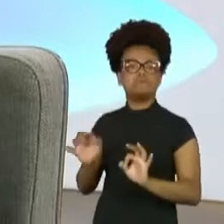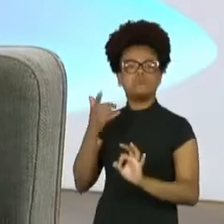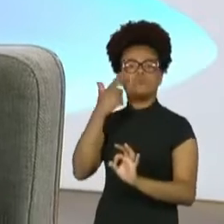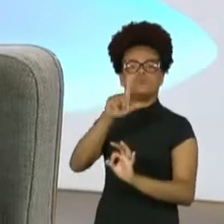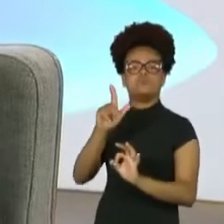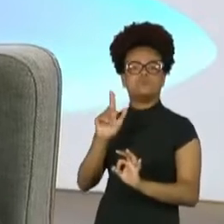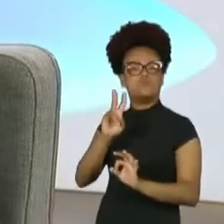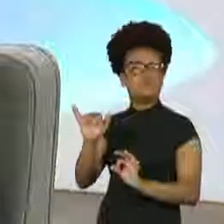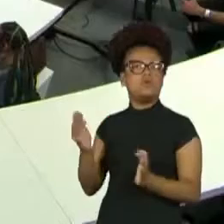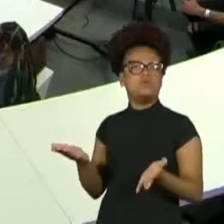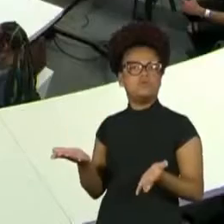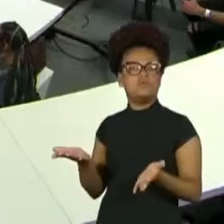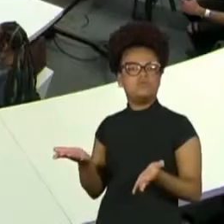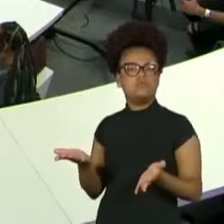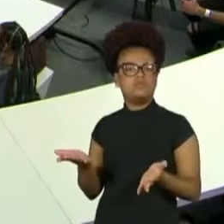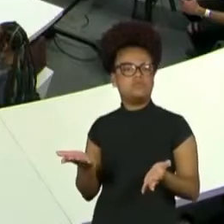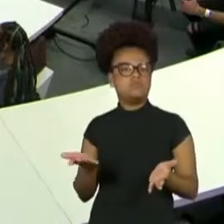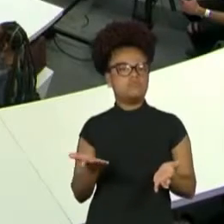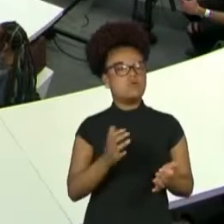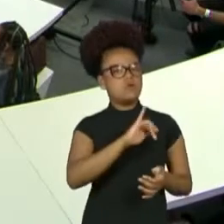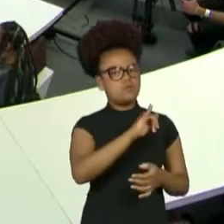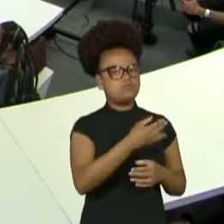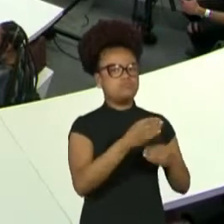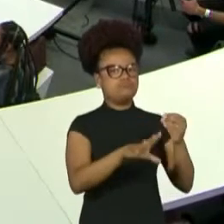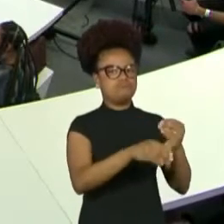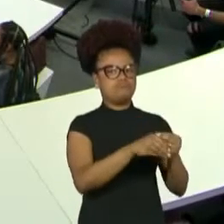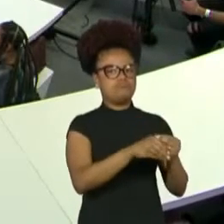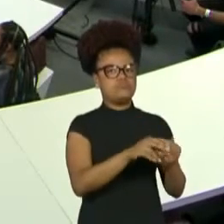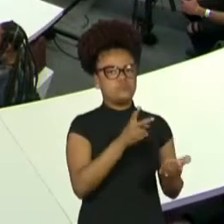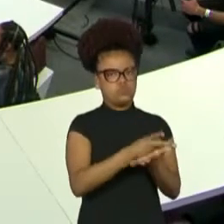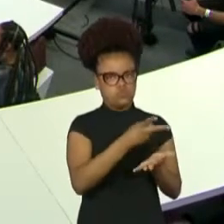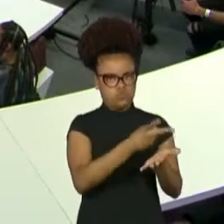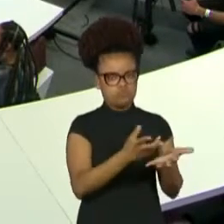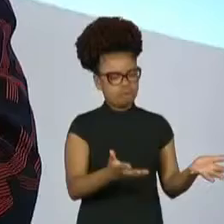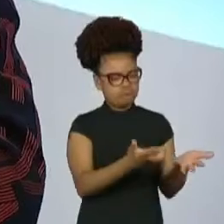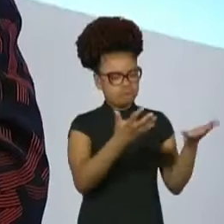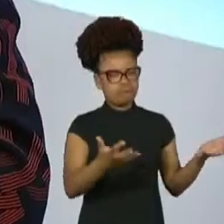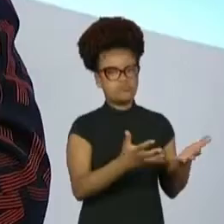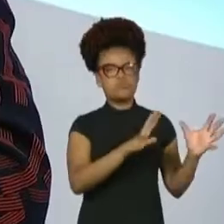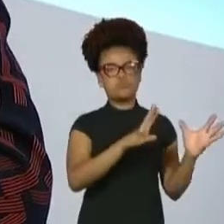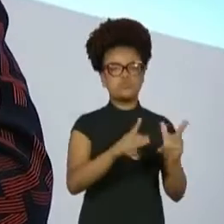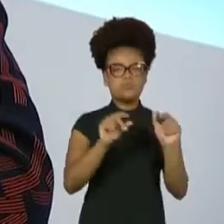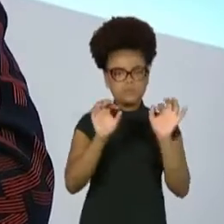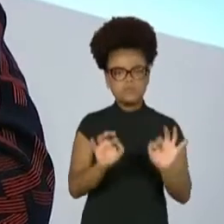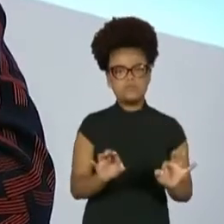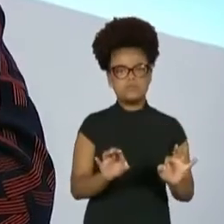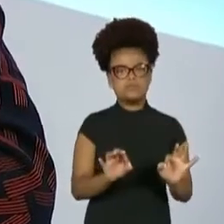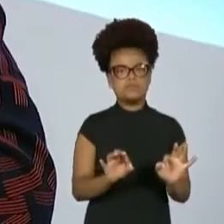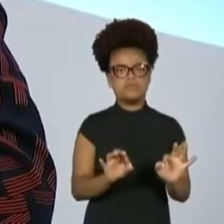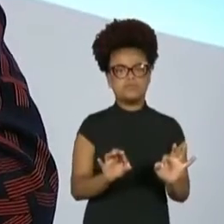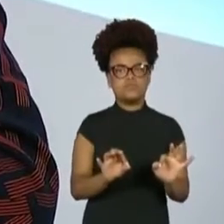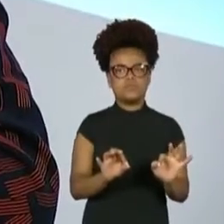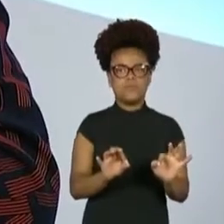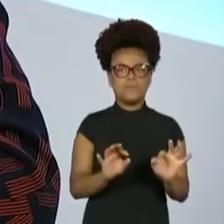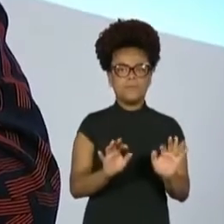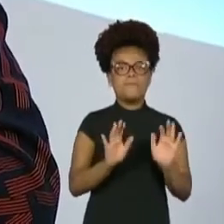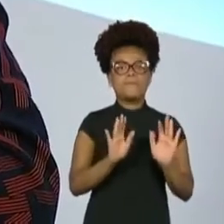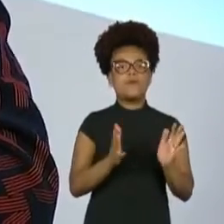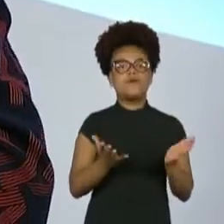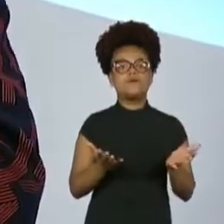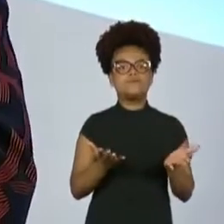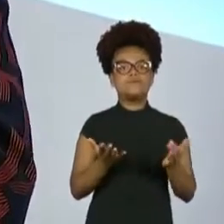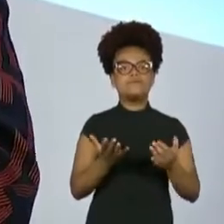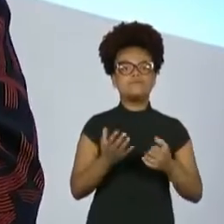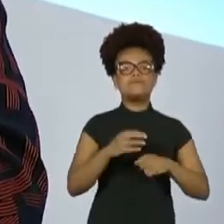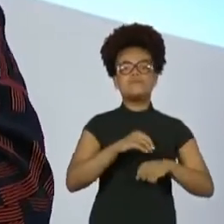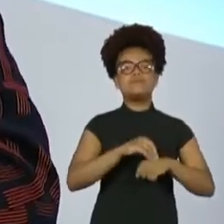emendar essa pergunta, né? Vai em frente, não desista, vai dar tudo certo. Eu queria saber qual que é a sua mensagem para as pessoas